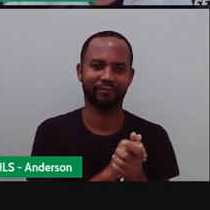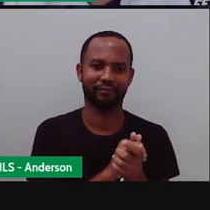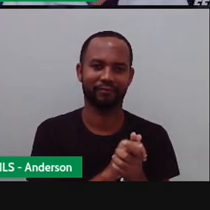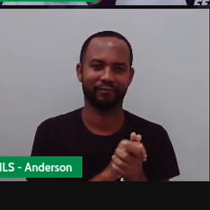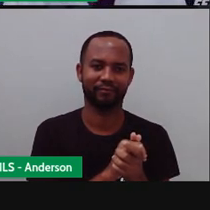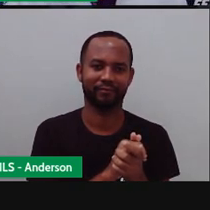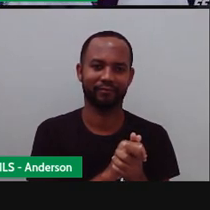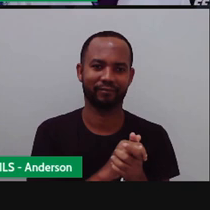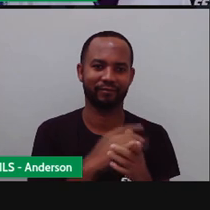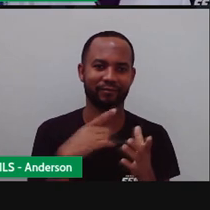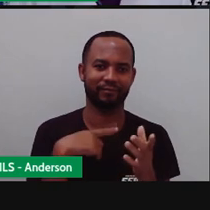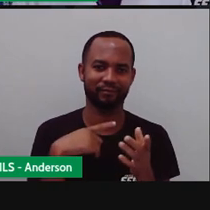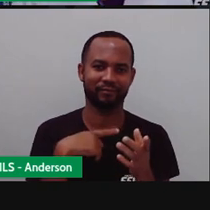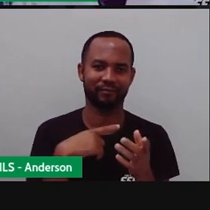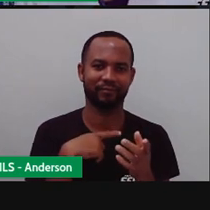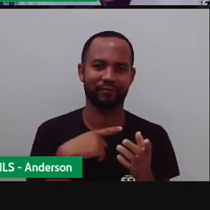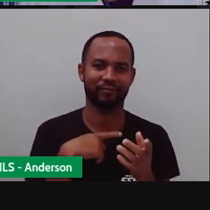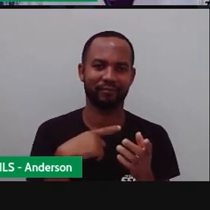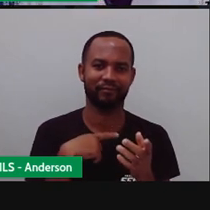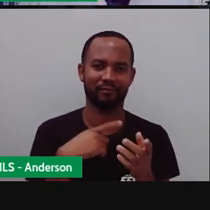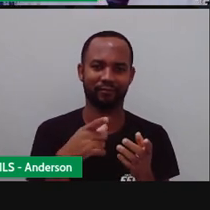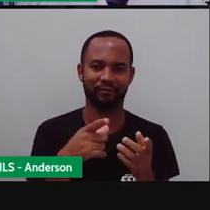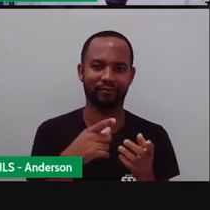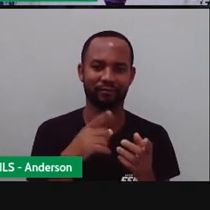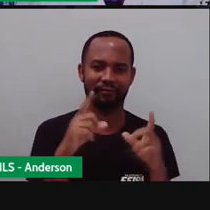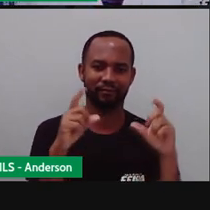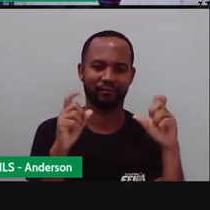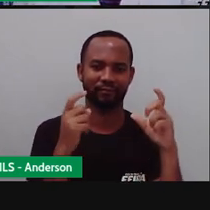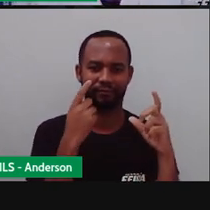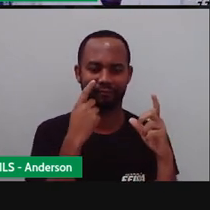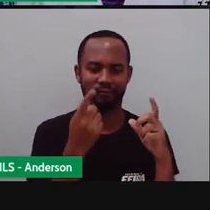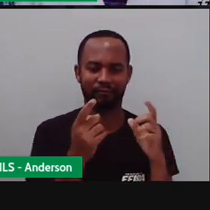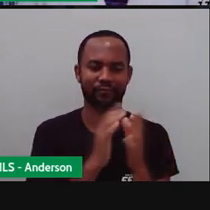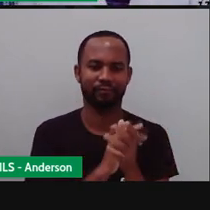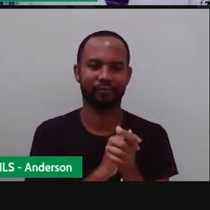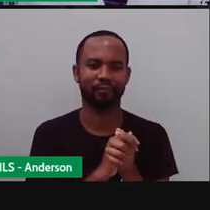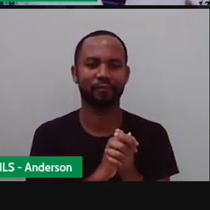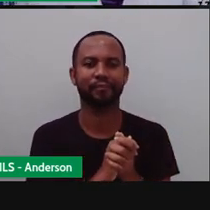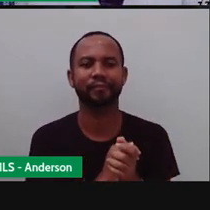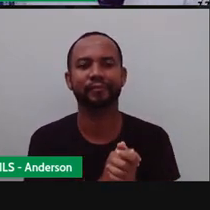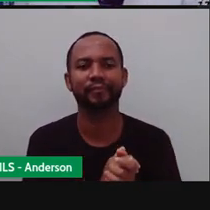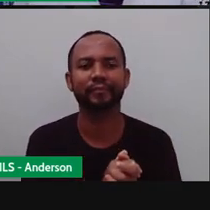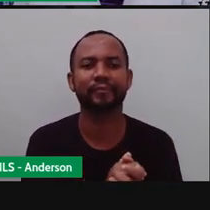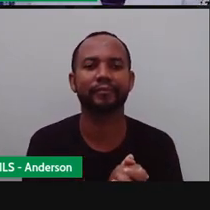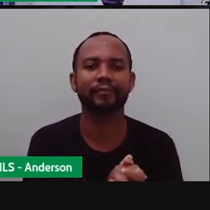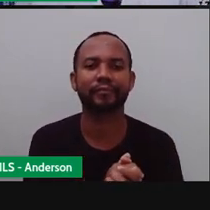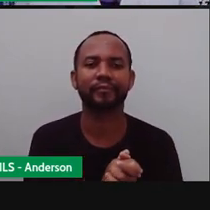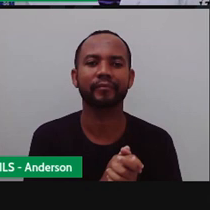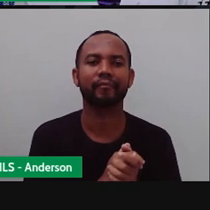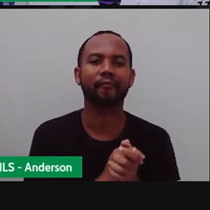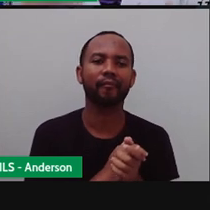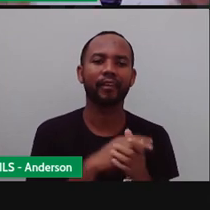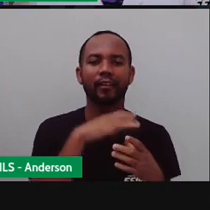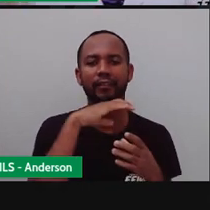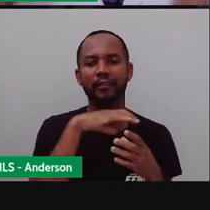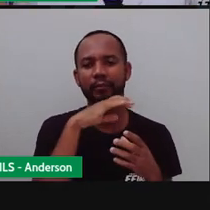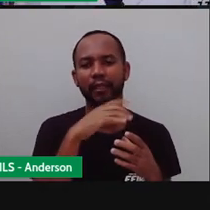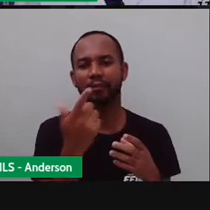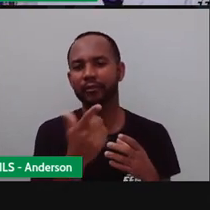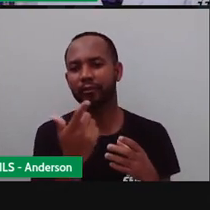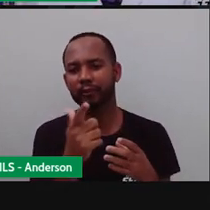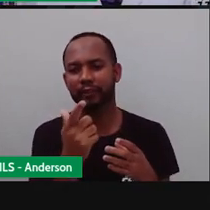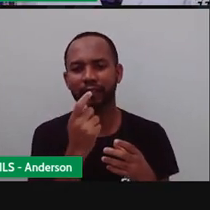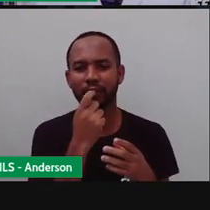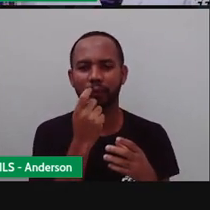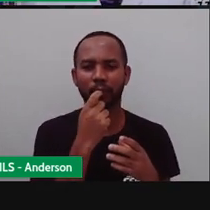The Voice, a gente pode ir pro The Voice também. Já falamos pra Ana Maria, agora The Voice. Bom, entre os invertebrados, tá? A já falou aqui sobre